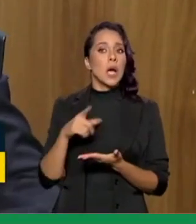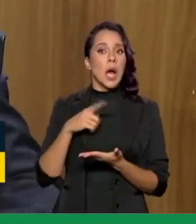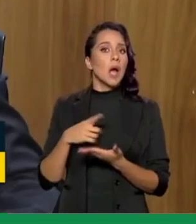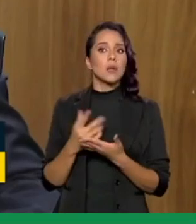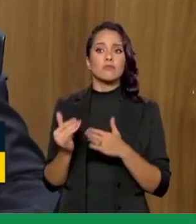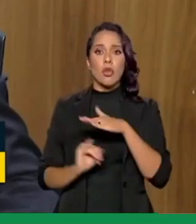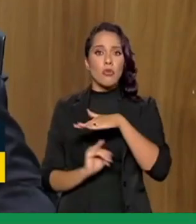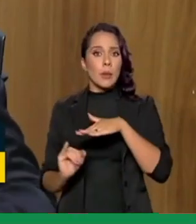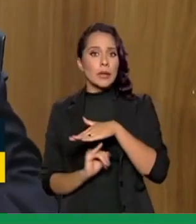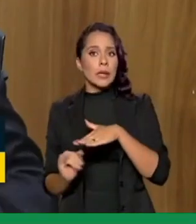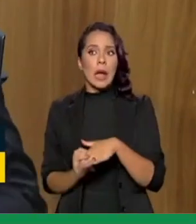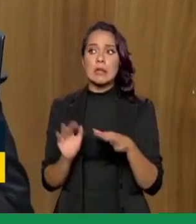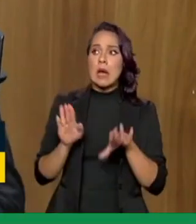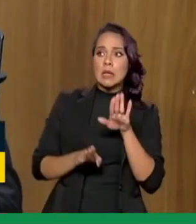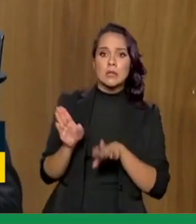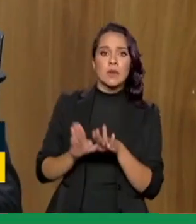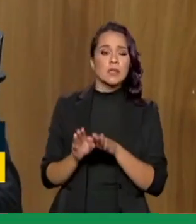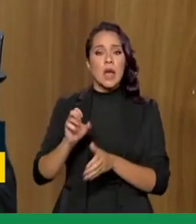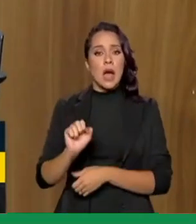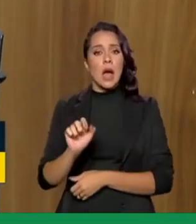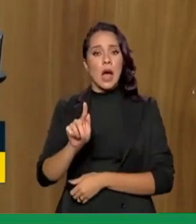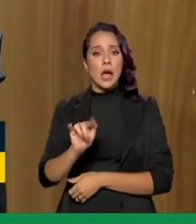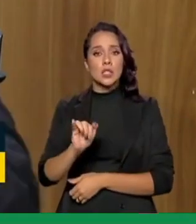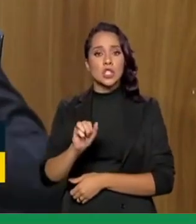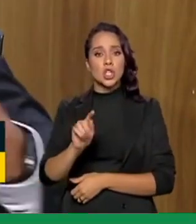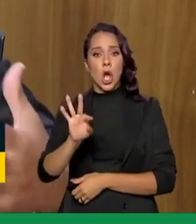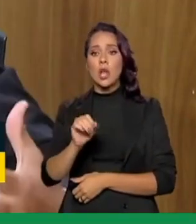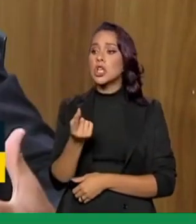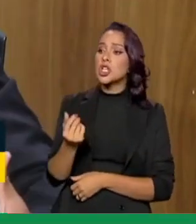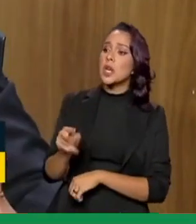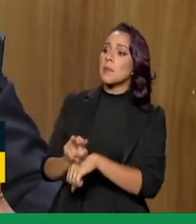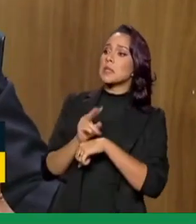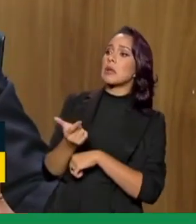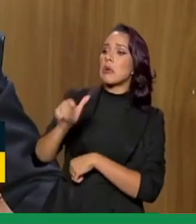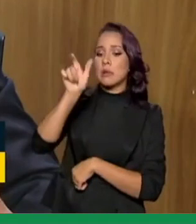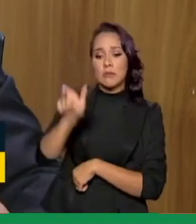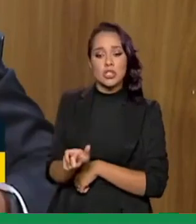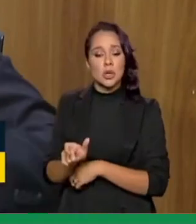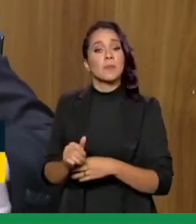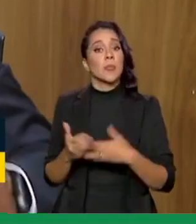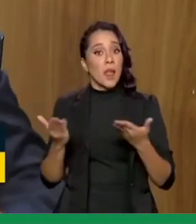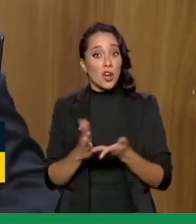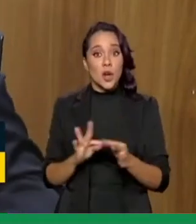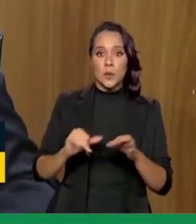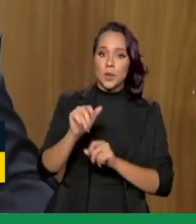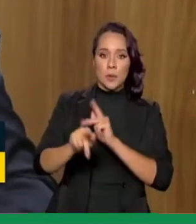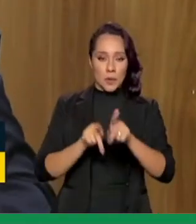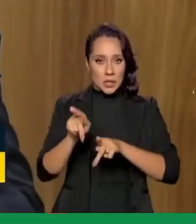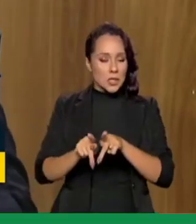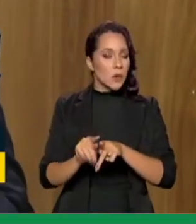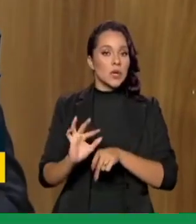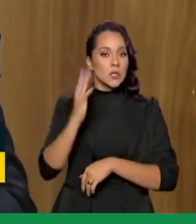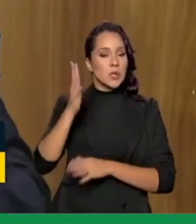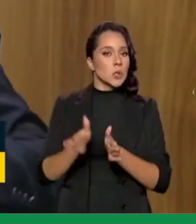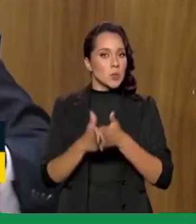informalidade no crédito, muitas vezes na mão de agiotas. E agora, gente traz esse pessoal, toda a população em